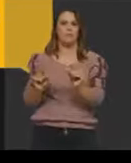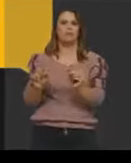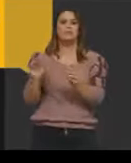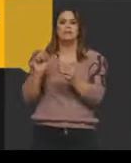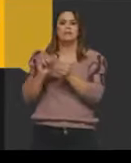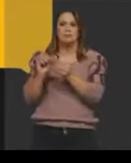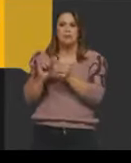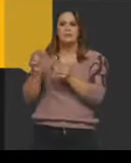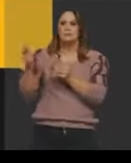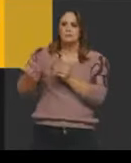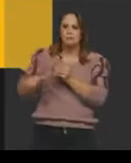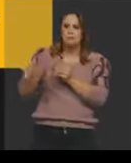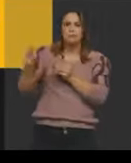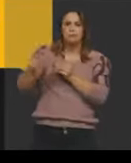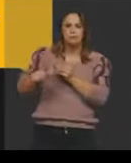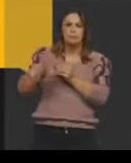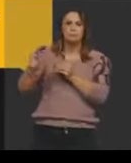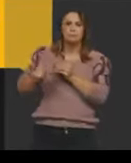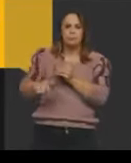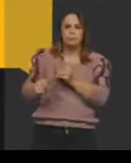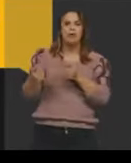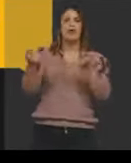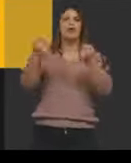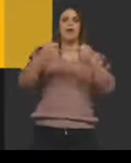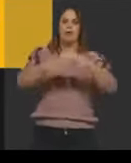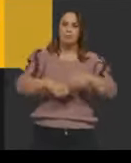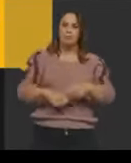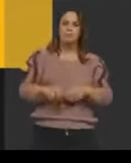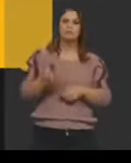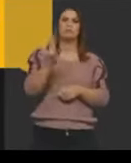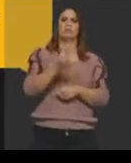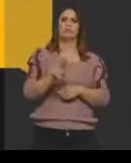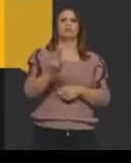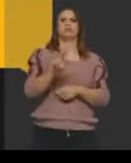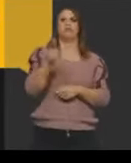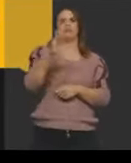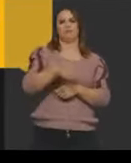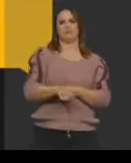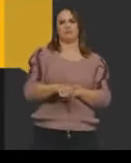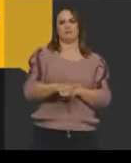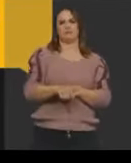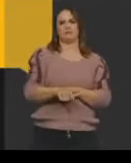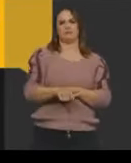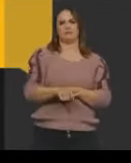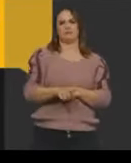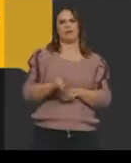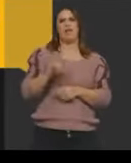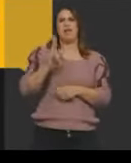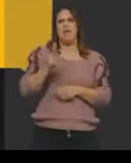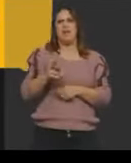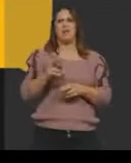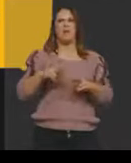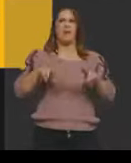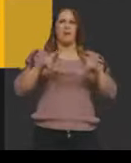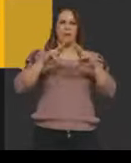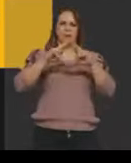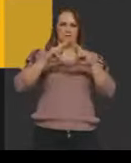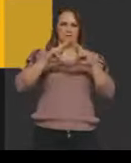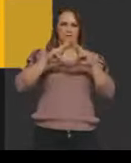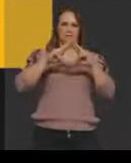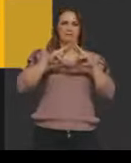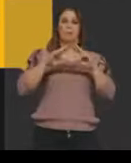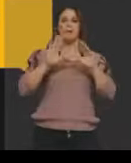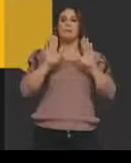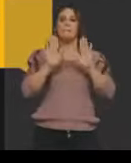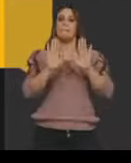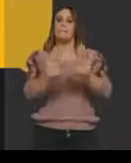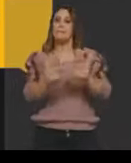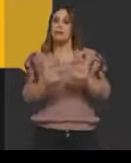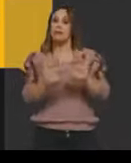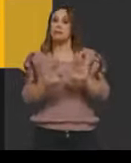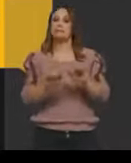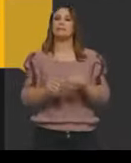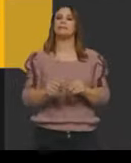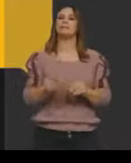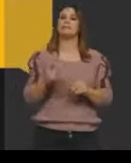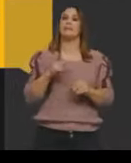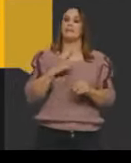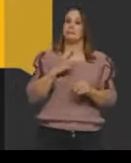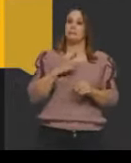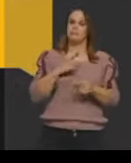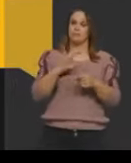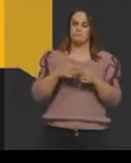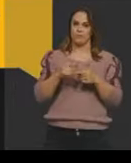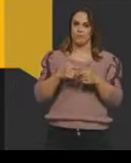Ele é, é, como se ele fosse reciclável, tá? Porém, ele tem uma desvantagem. Quando você tenta aplicar um